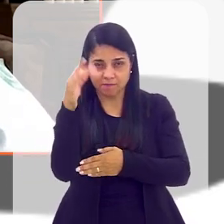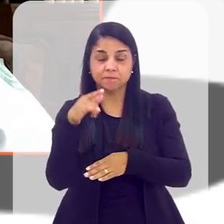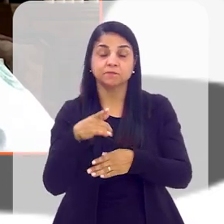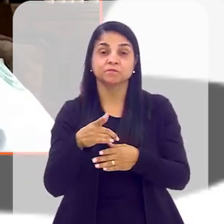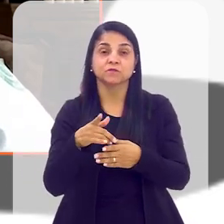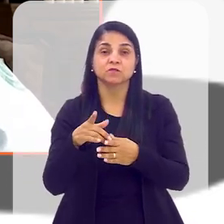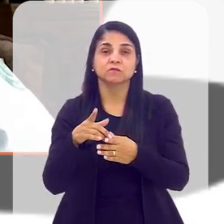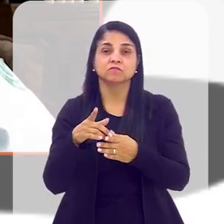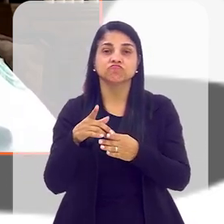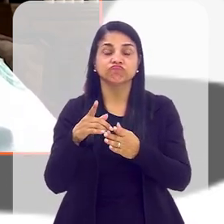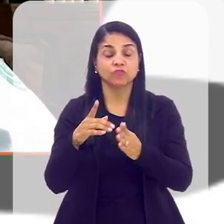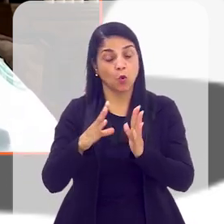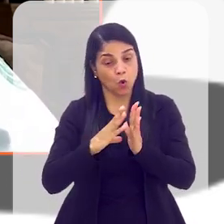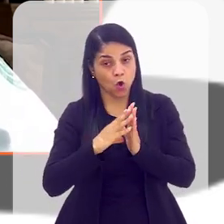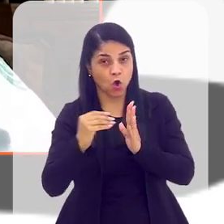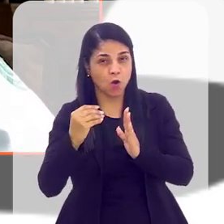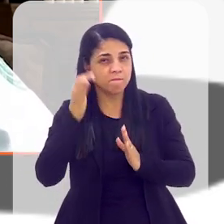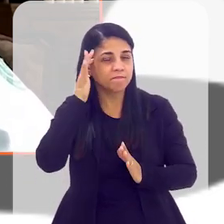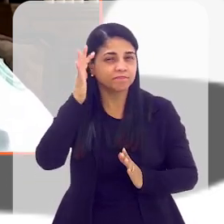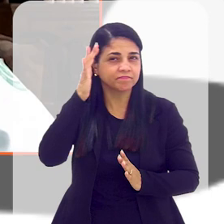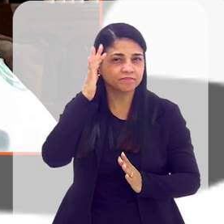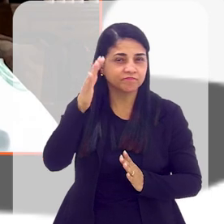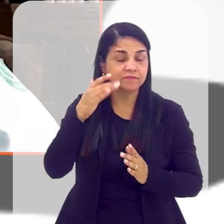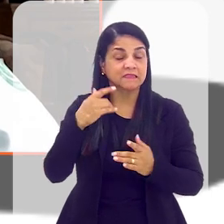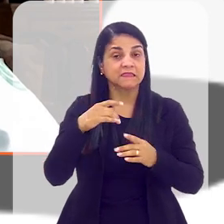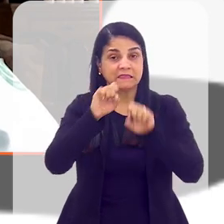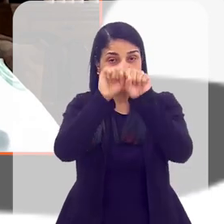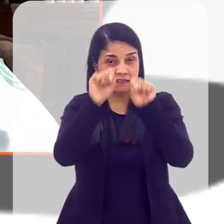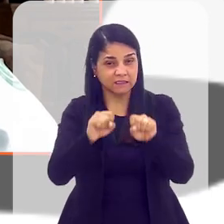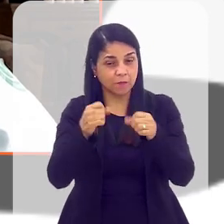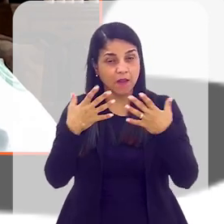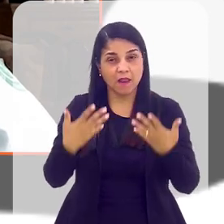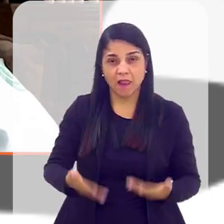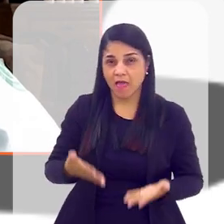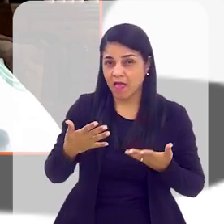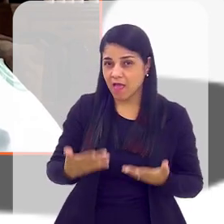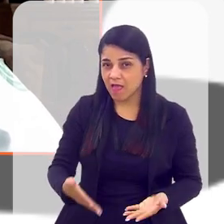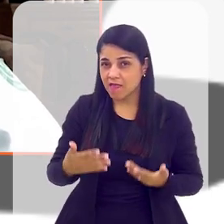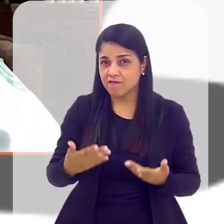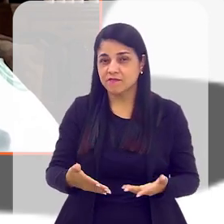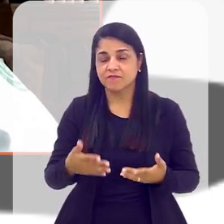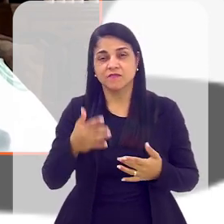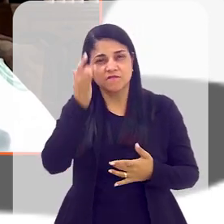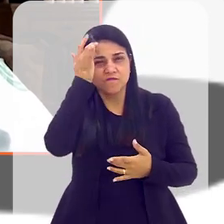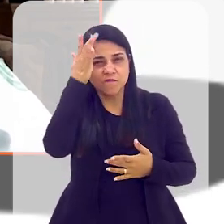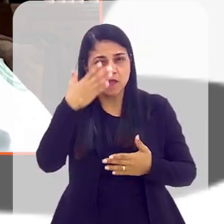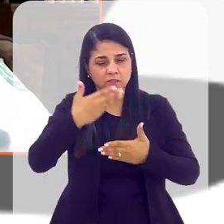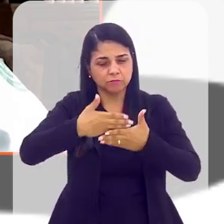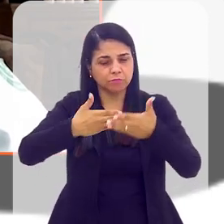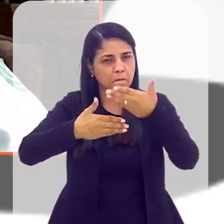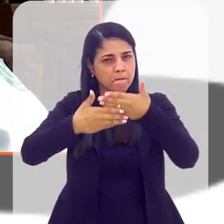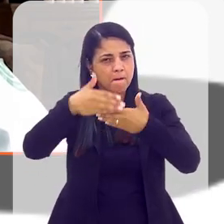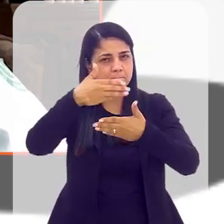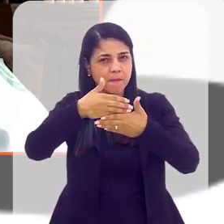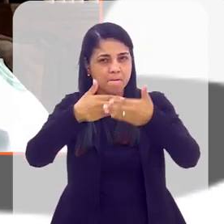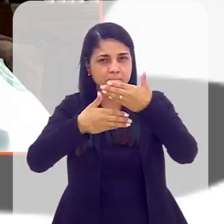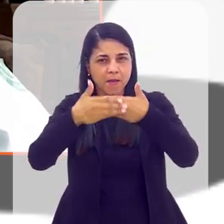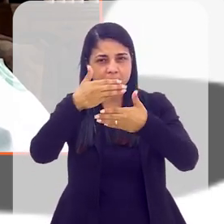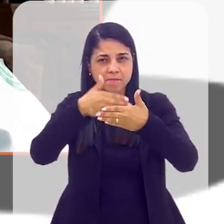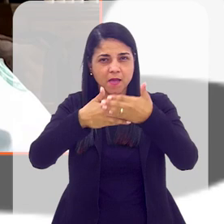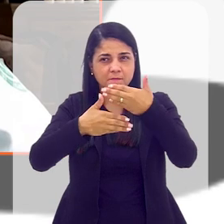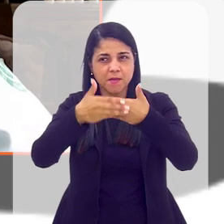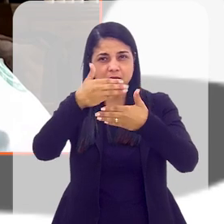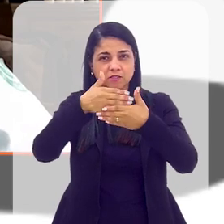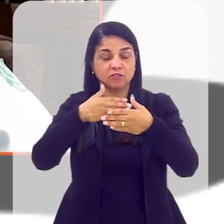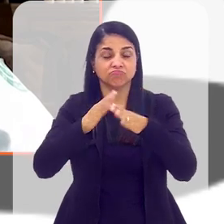revestimentos prontos. Então, a inspiração foi essa, sistemas leves, sistemas fáceis de construir, né? A